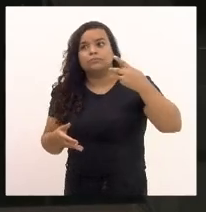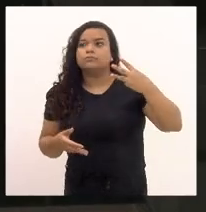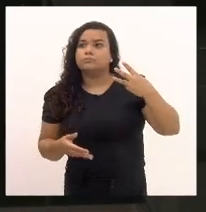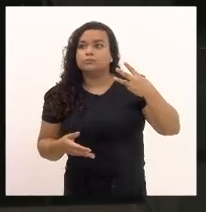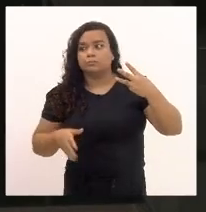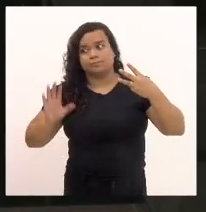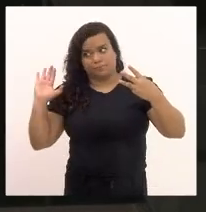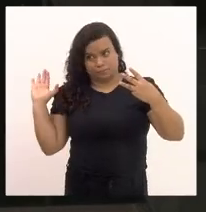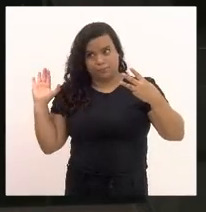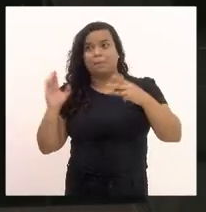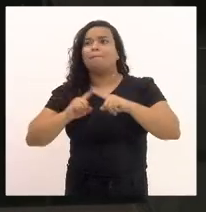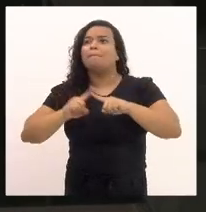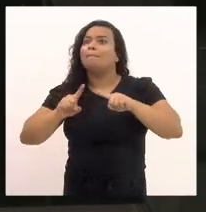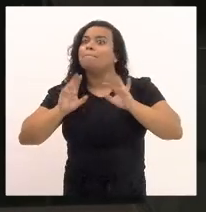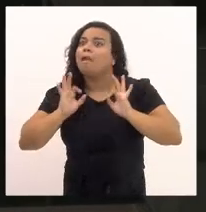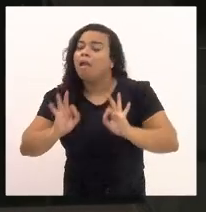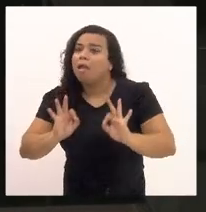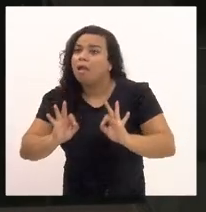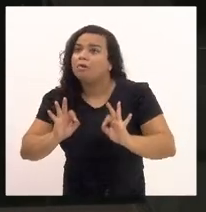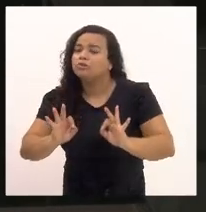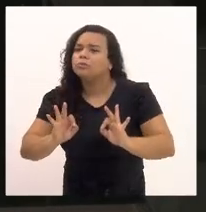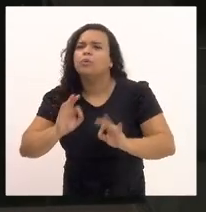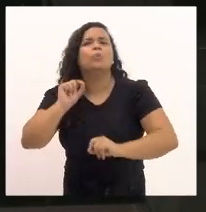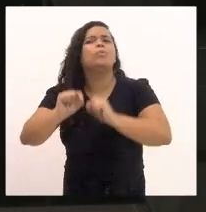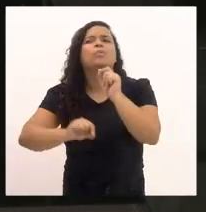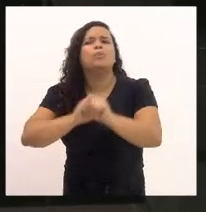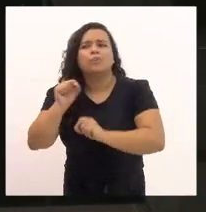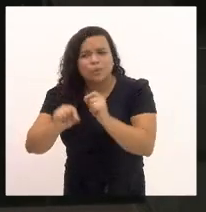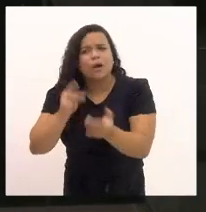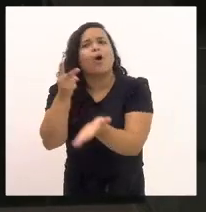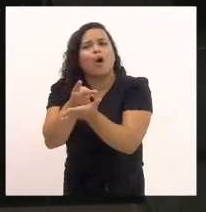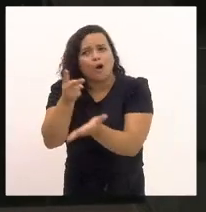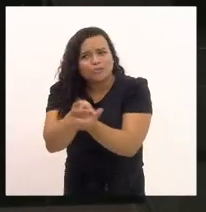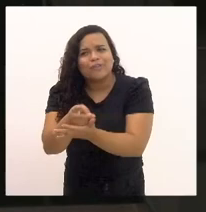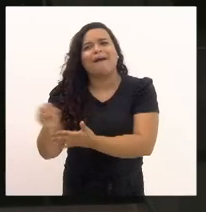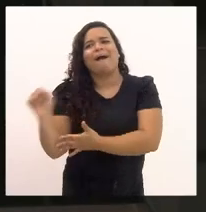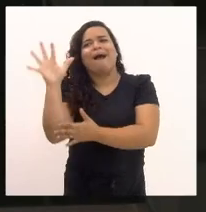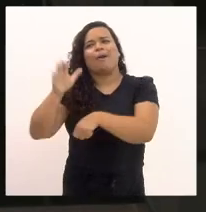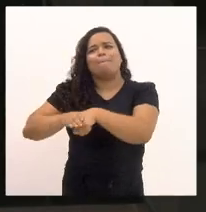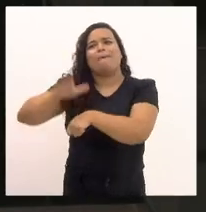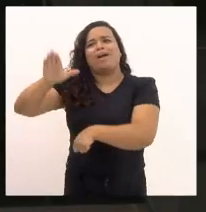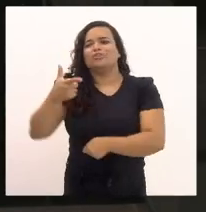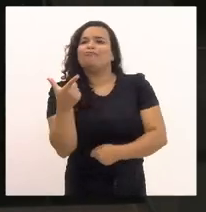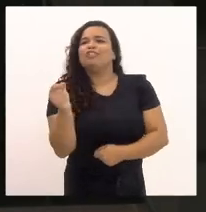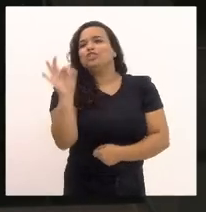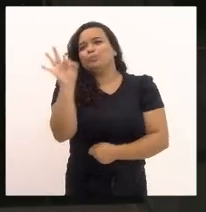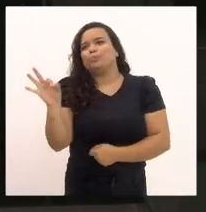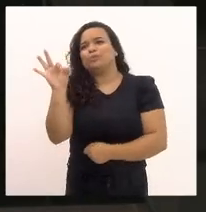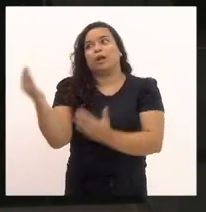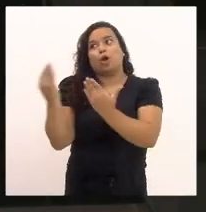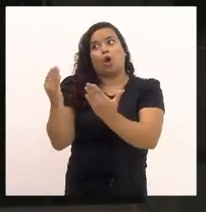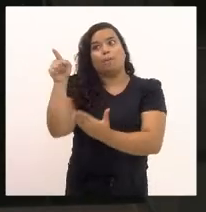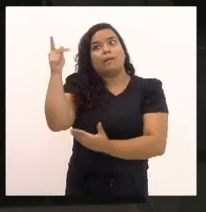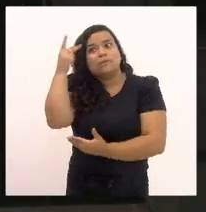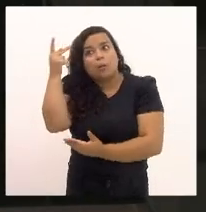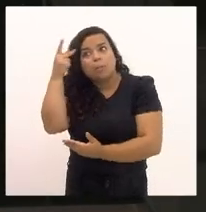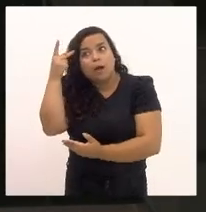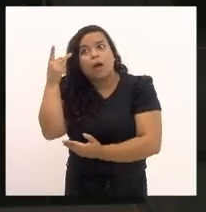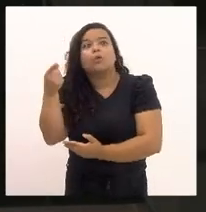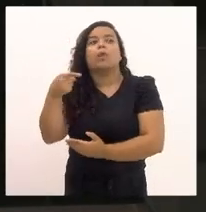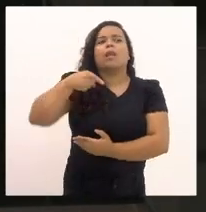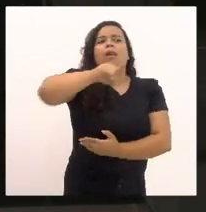E, mesmo assim, ainda é 20% maior que São Paulo e 28